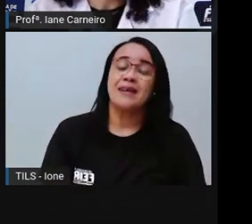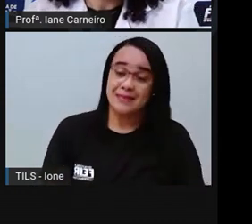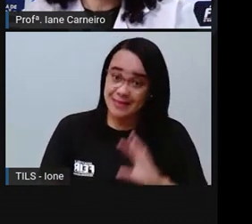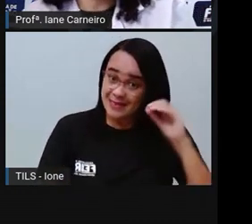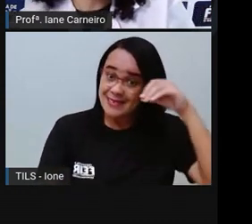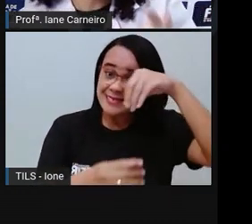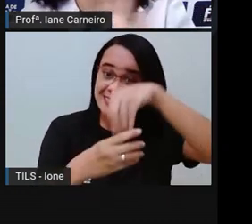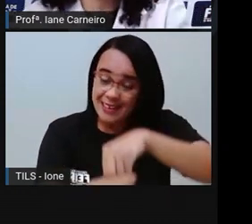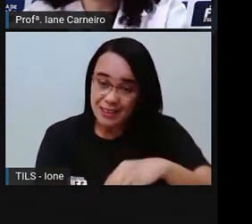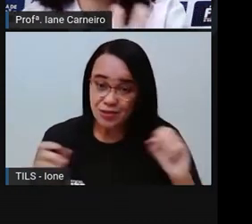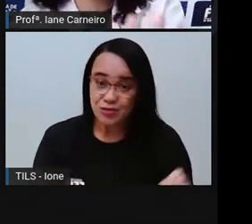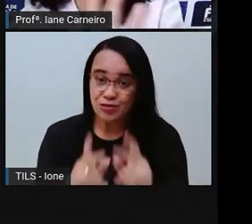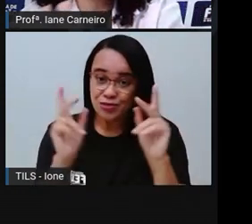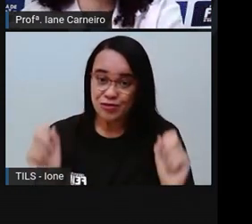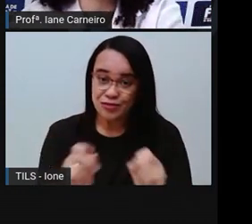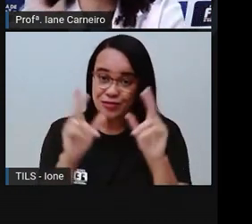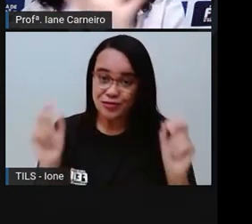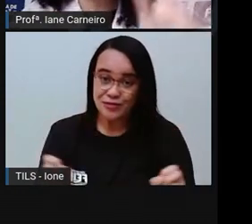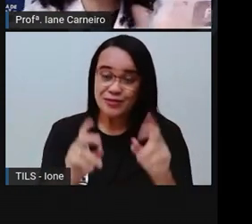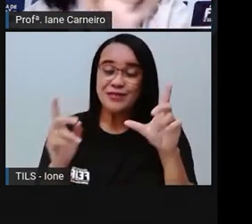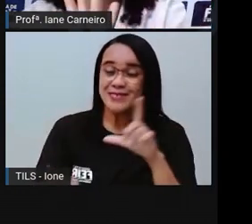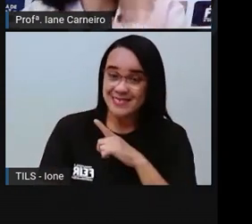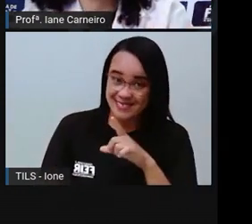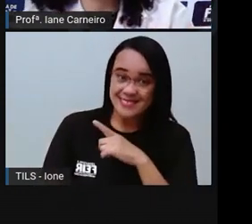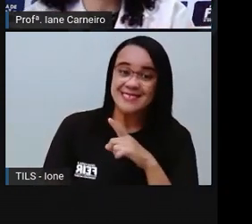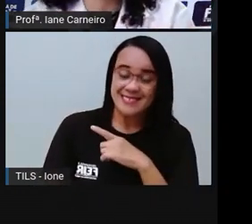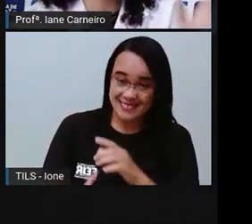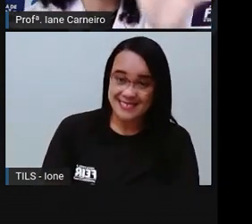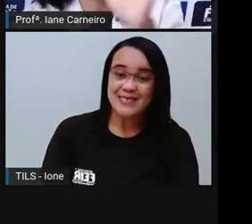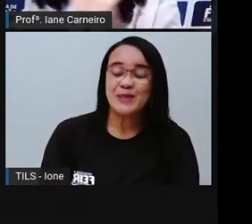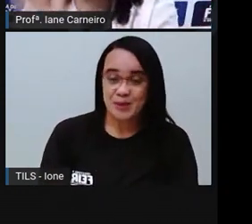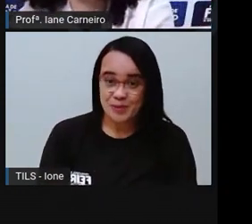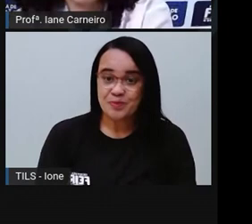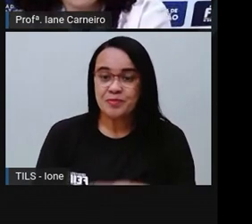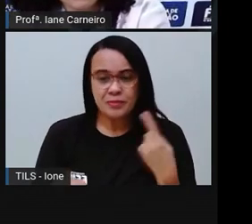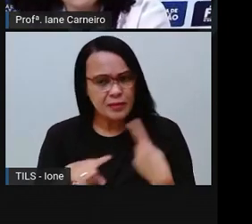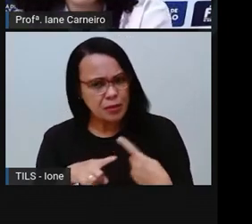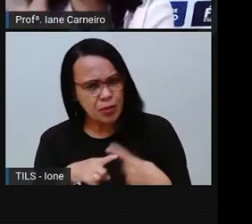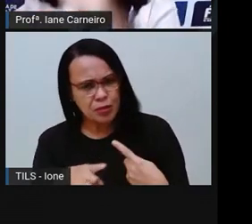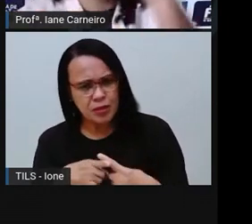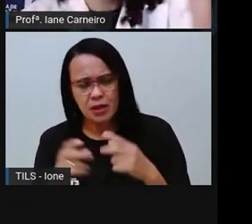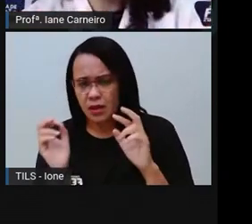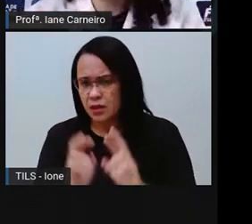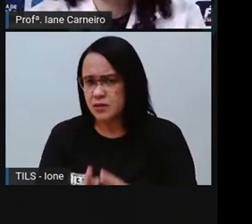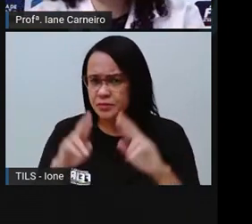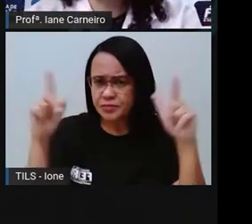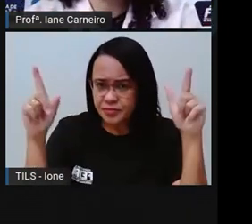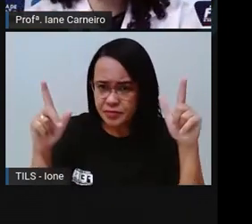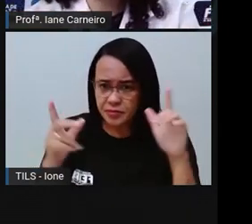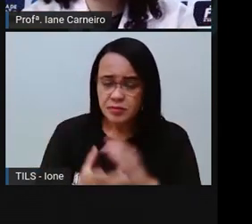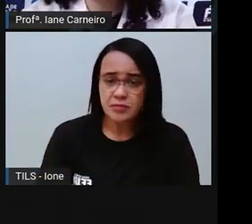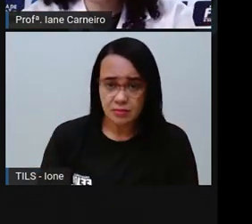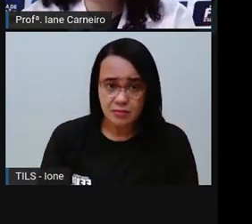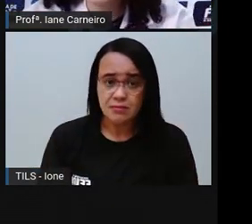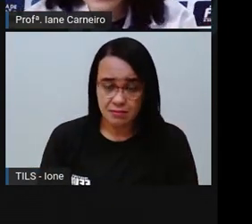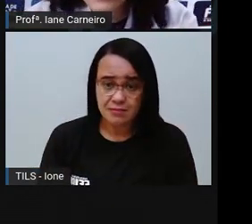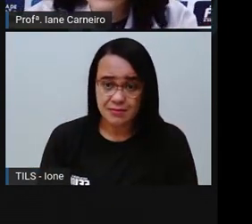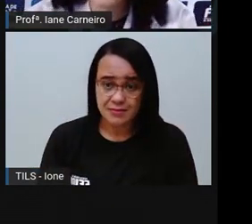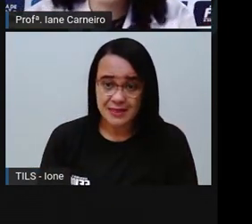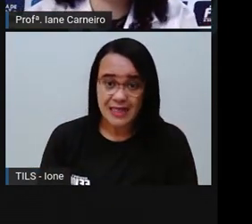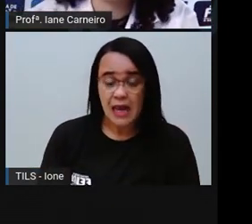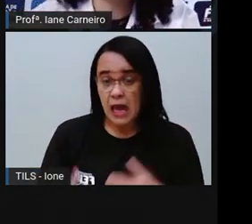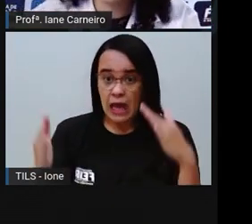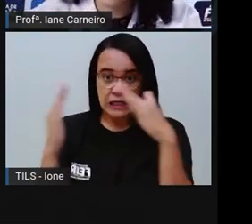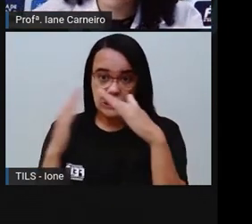shopping, né? E aí aqui, as duas estão aqui, são totalmente diferentes do que acontece no shopping, né? Geralmente não acontece lá na nossa